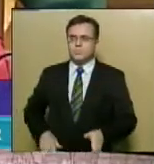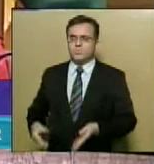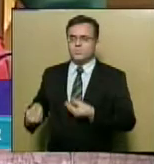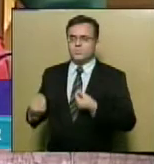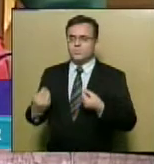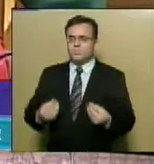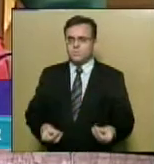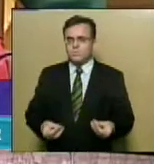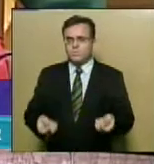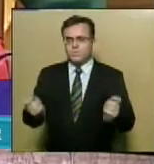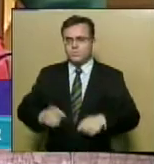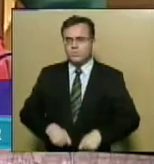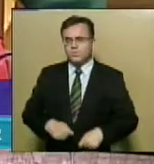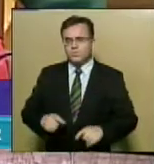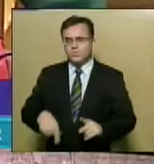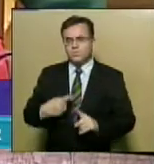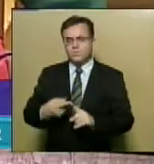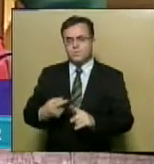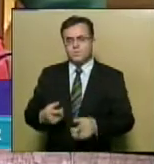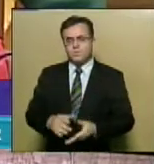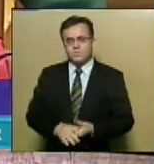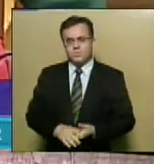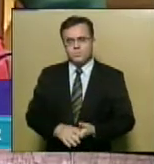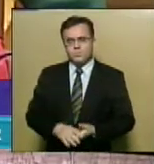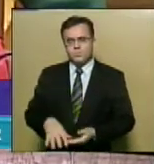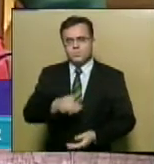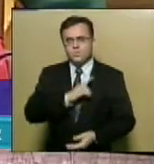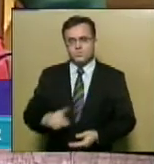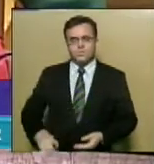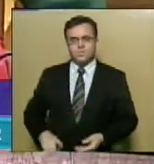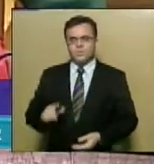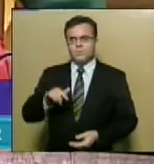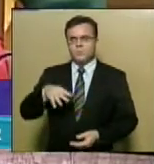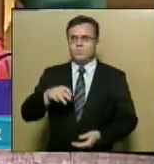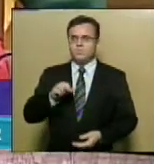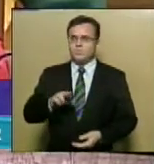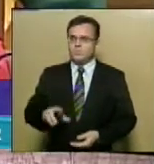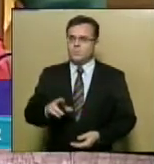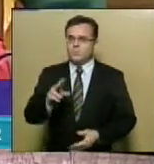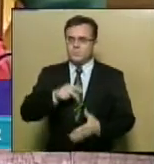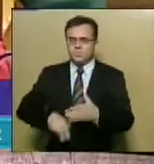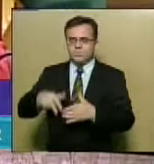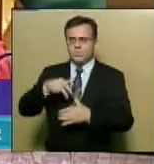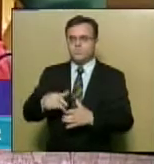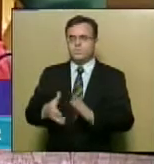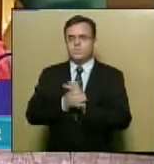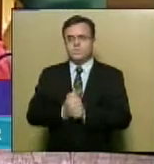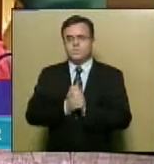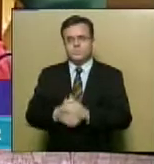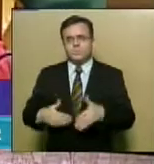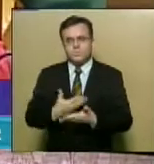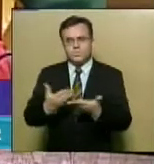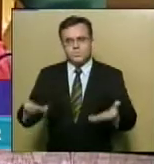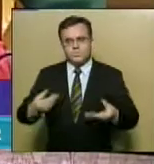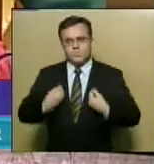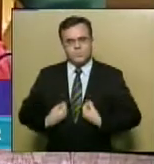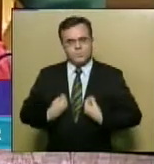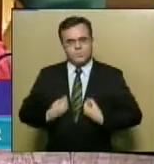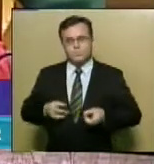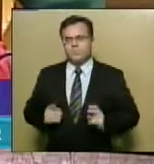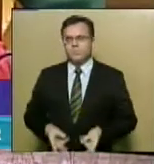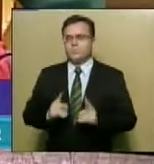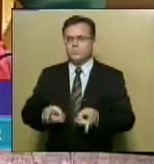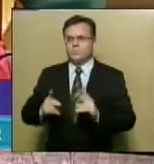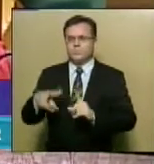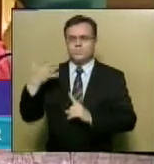elastecer. O deputado Gilmar Carvalho ocupou a tribuna, cumprimentando os presentes no plenário, prosseguiu